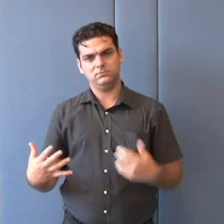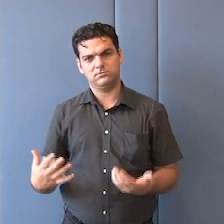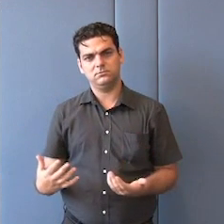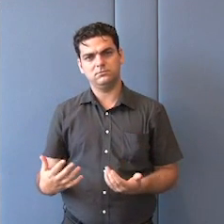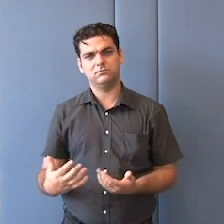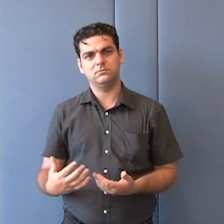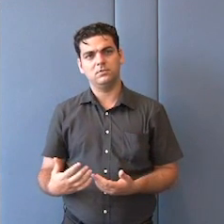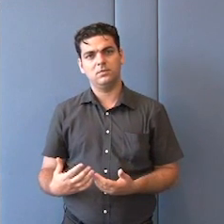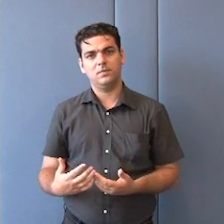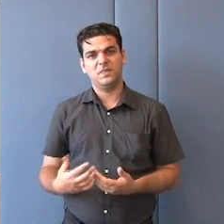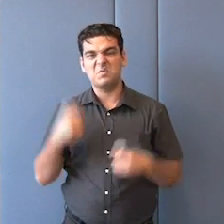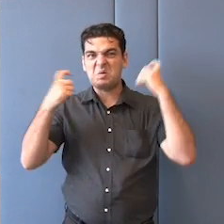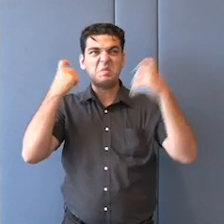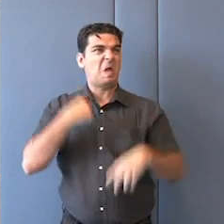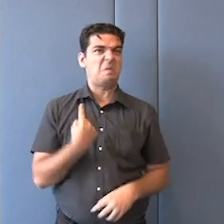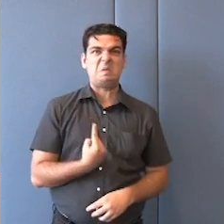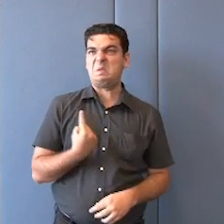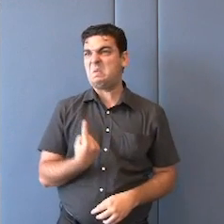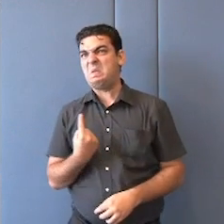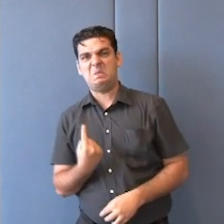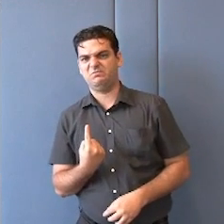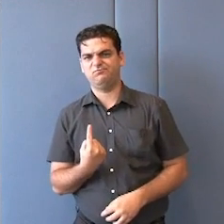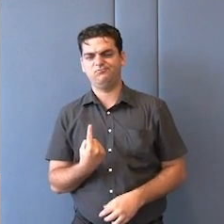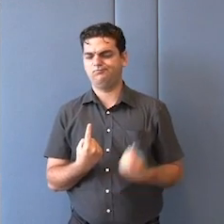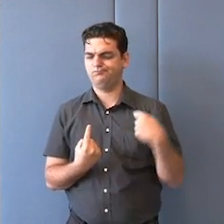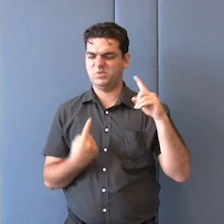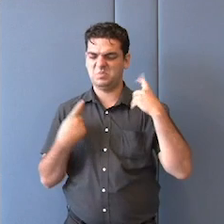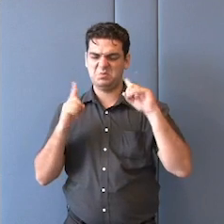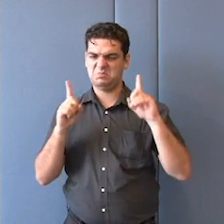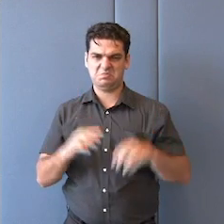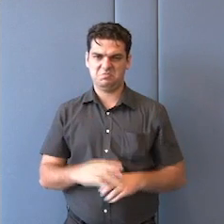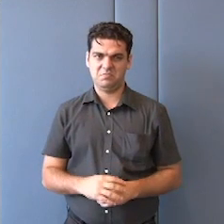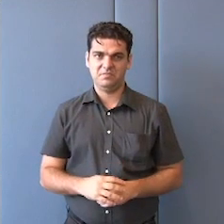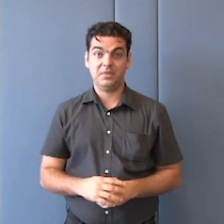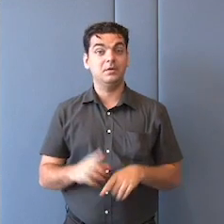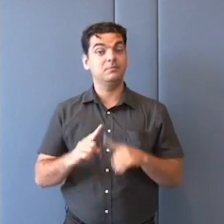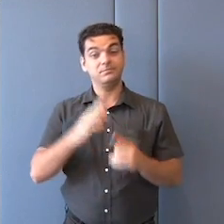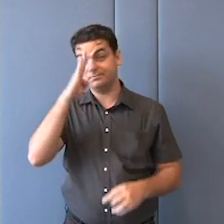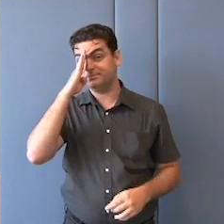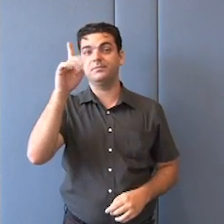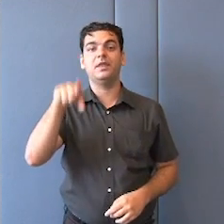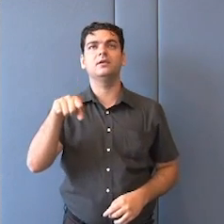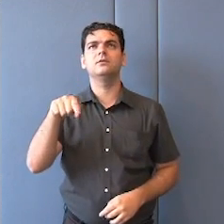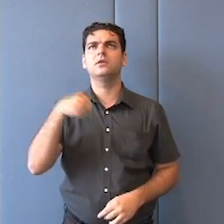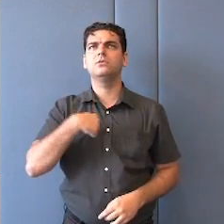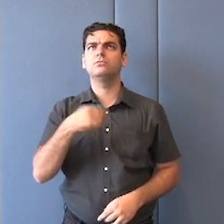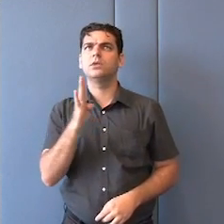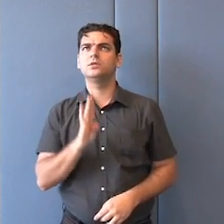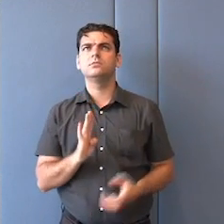está junto, quem não está. Sim, o primeiro reflexo seja o que nós queremos, o que nós somos, a partir dessa